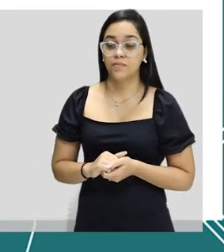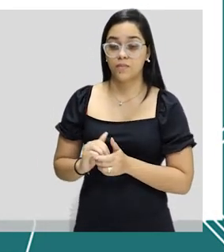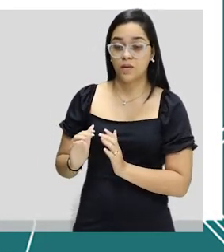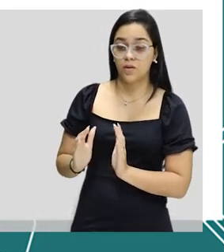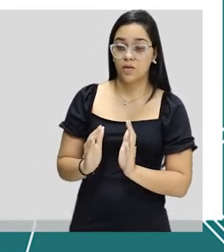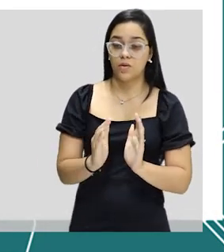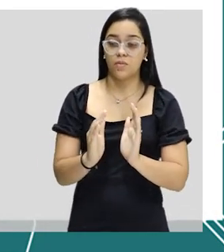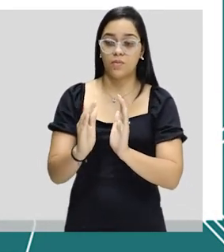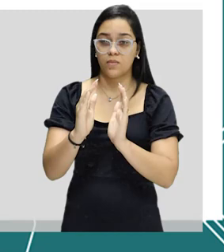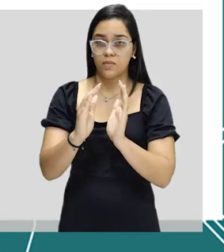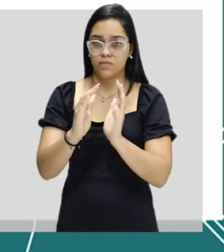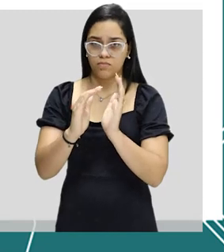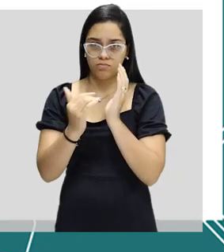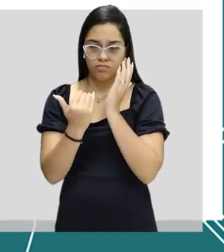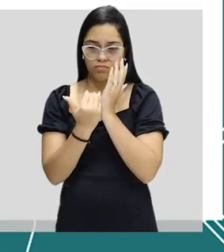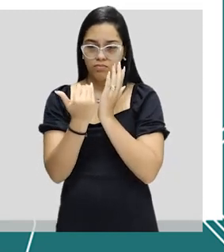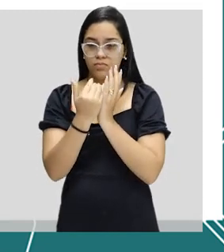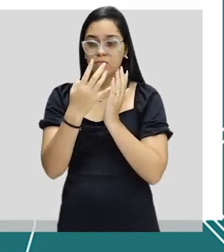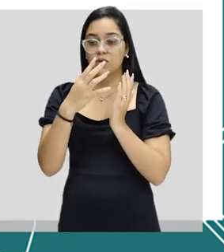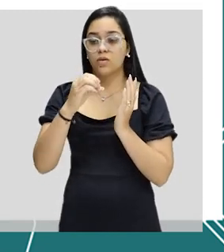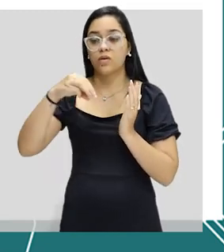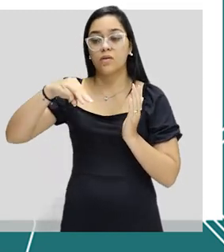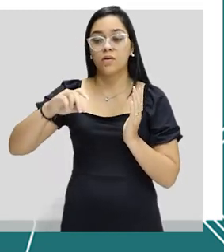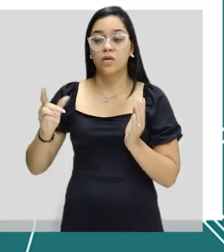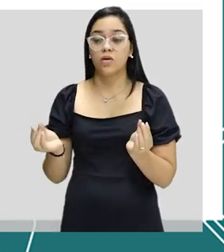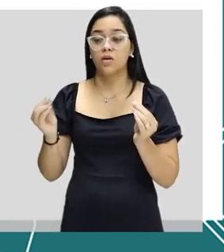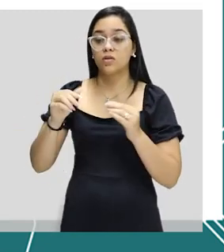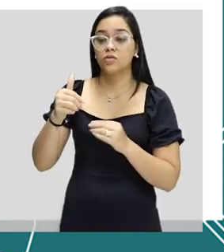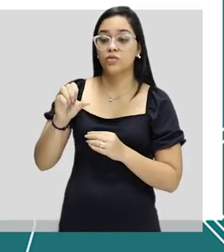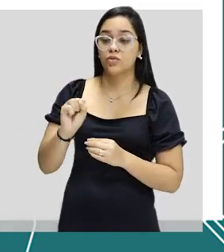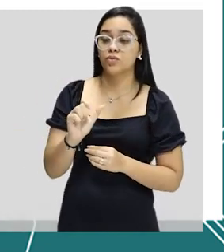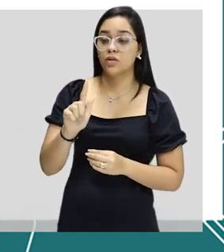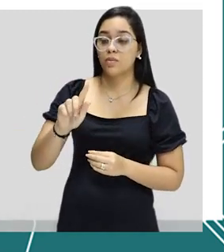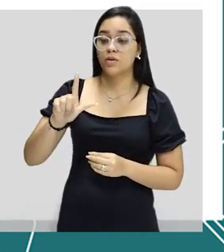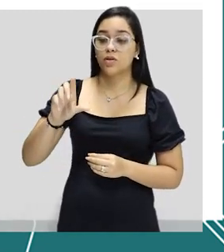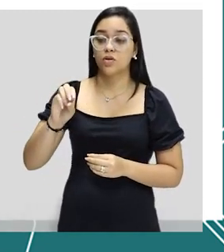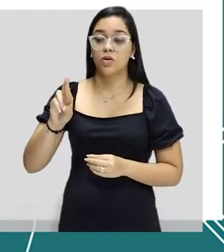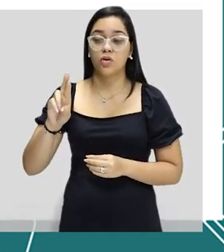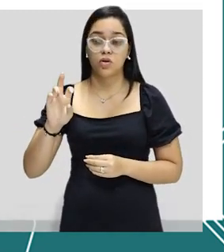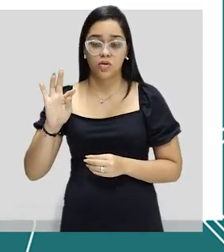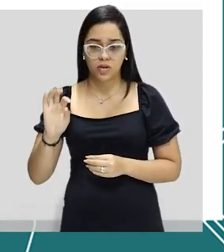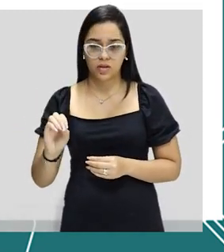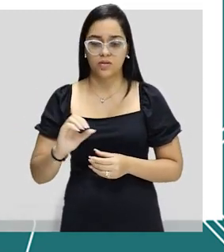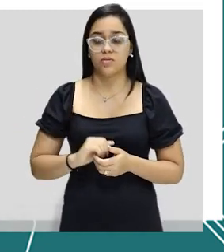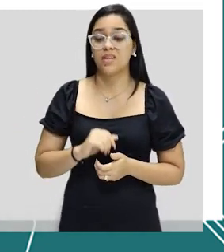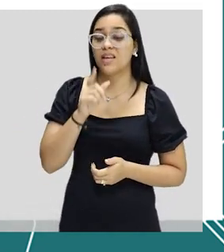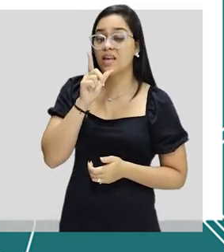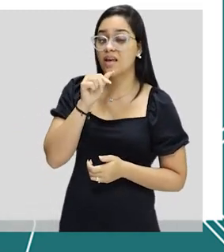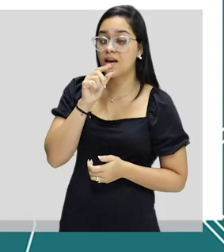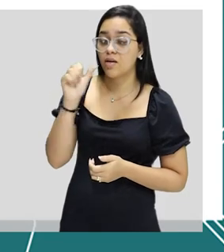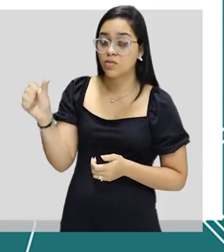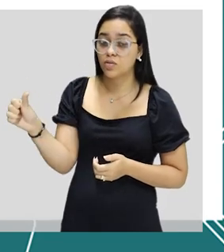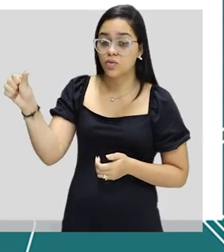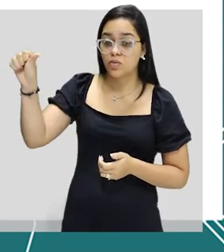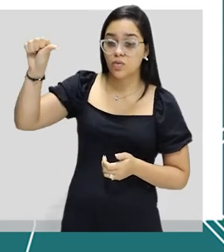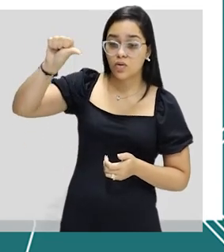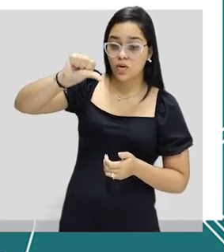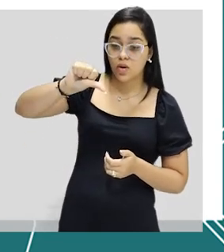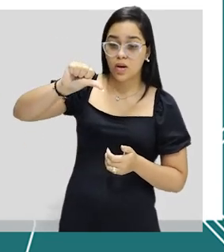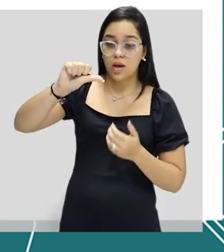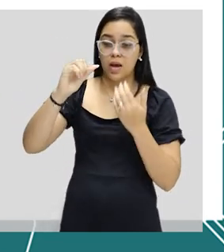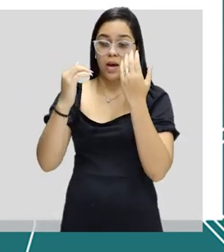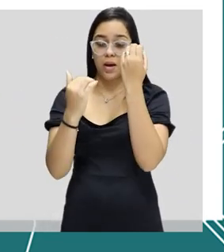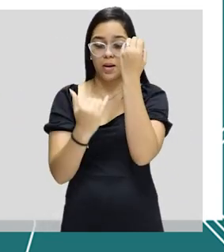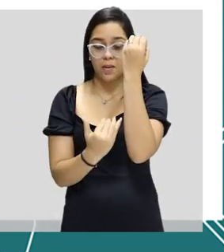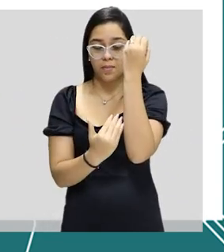400 ml, são colocados 18 gramas de cloreto de sódio e água suficiente para atingir